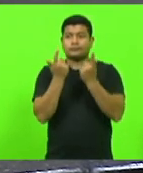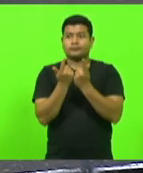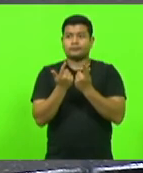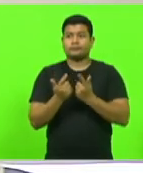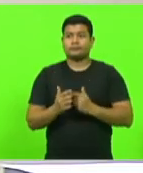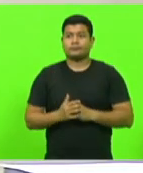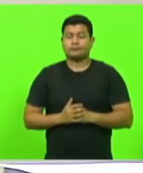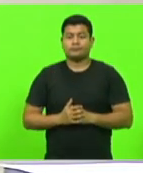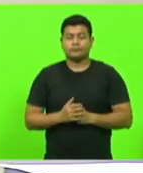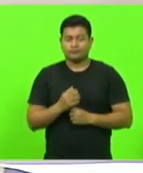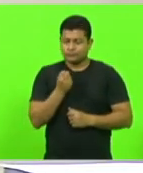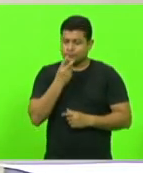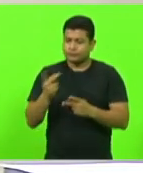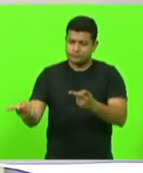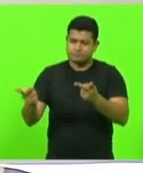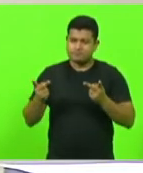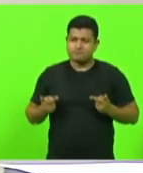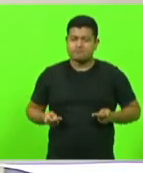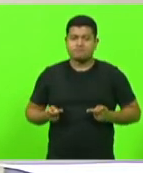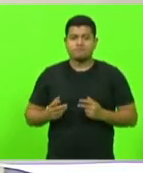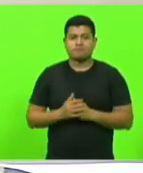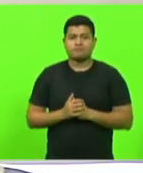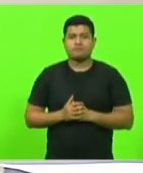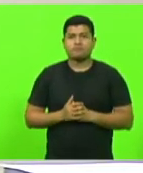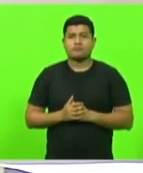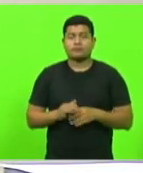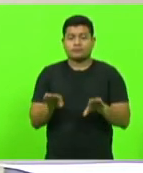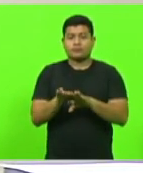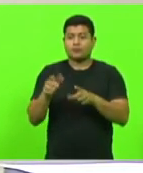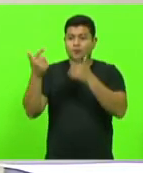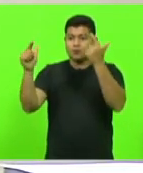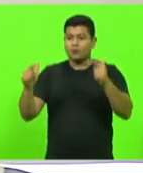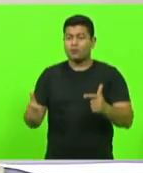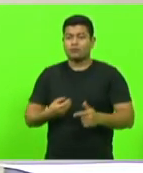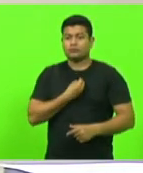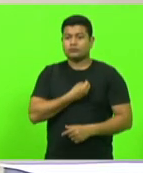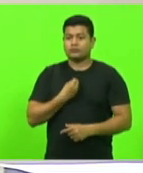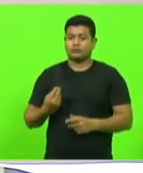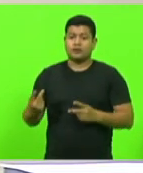Sejam bem-vindos aí também os demais visitantes que estão no plenário.